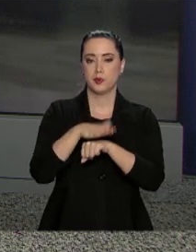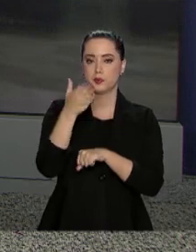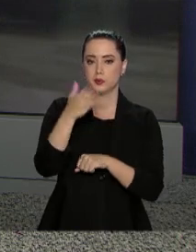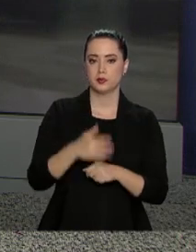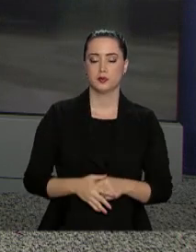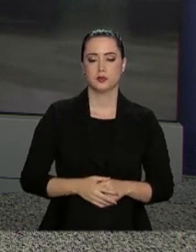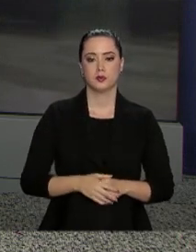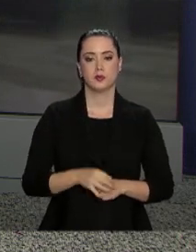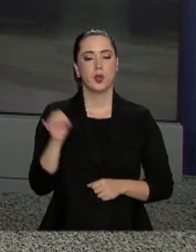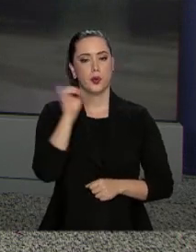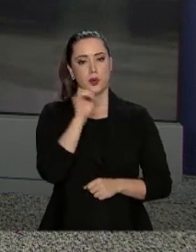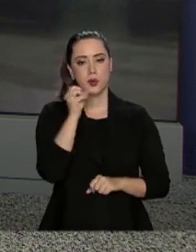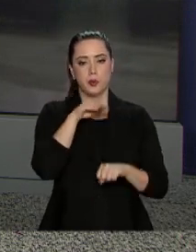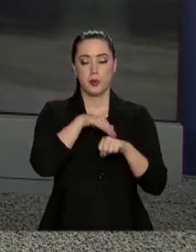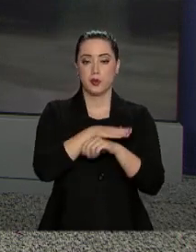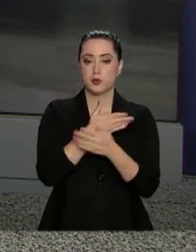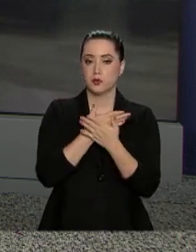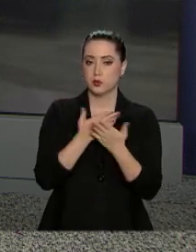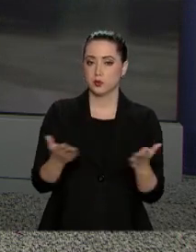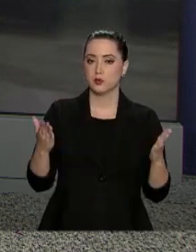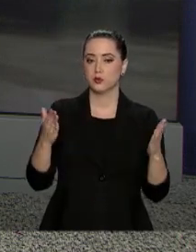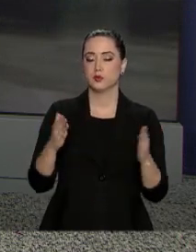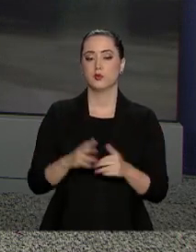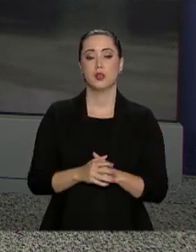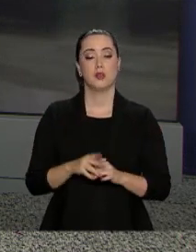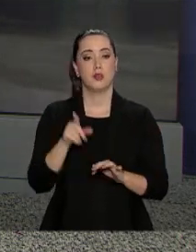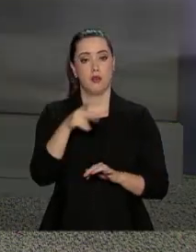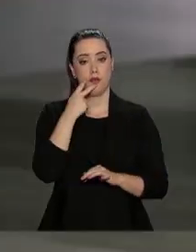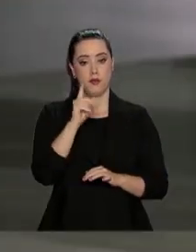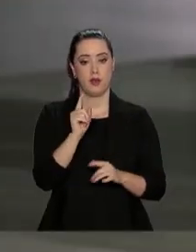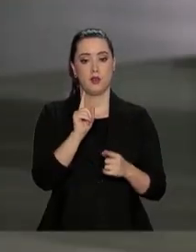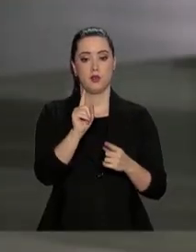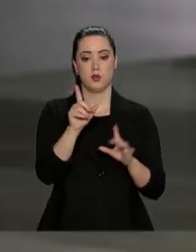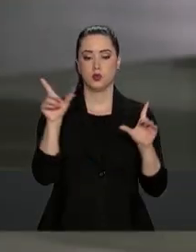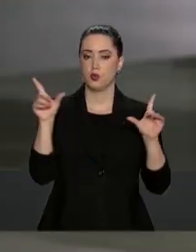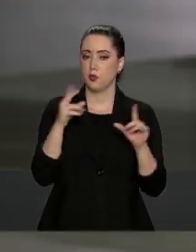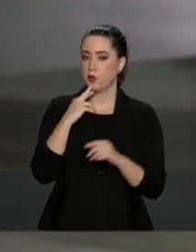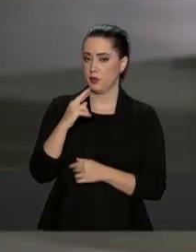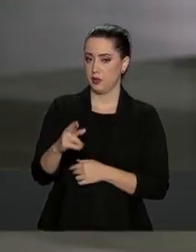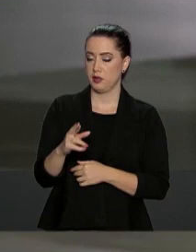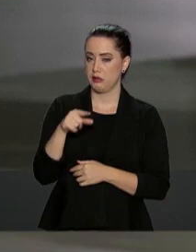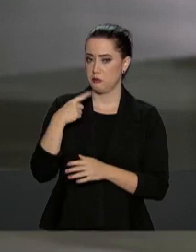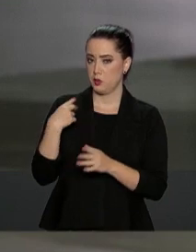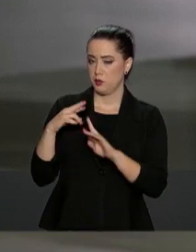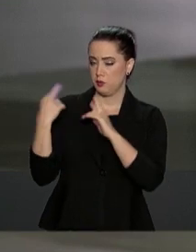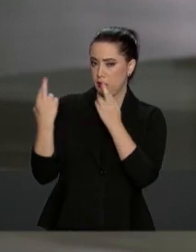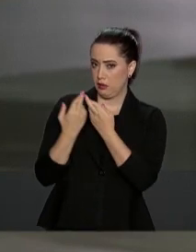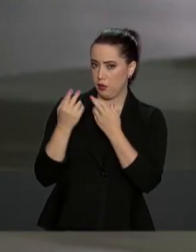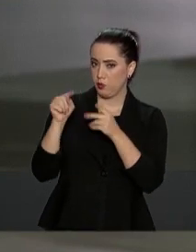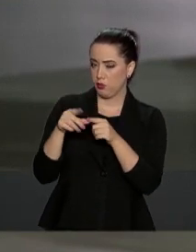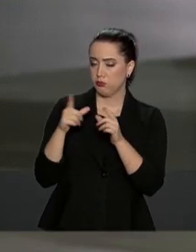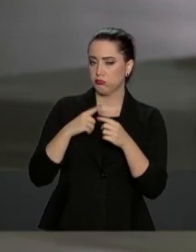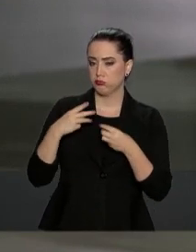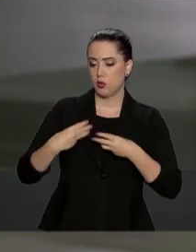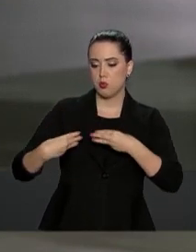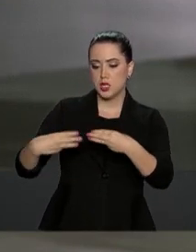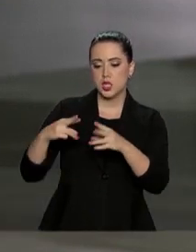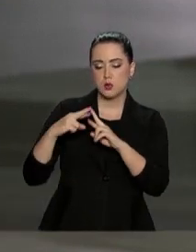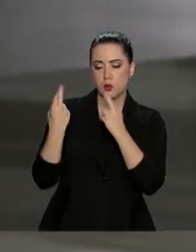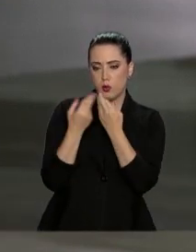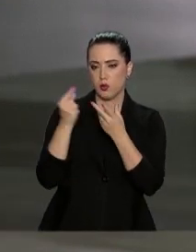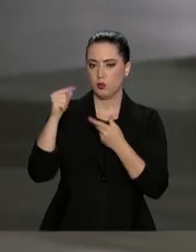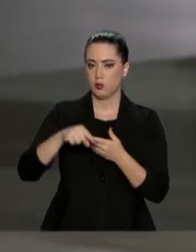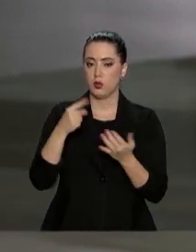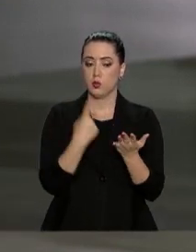noite. Oi, Alessandra. Boa noite para você. Boa noite a todos. Eu vou falar então sobre um resultado da última reunião aqui no Palácio do Planalto